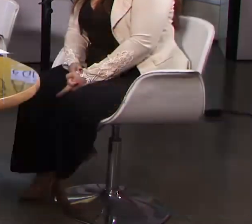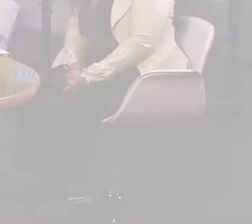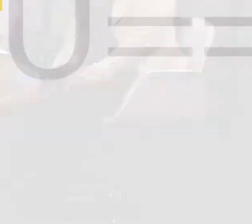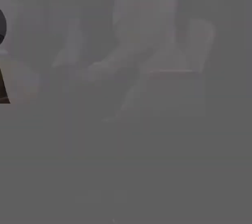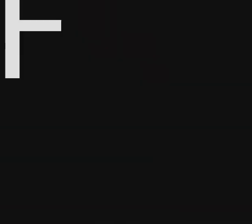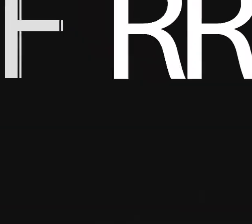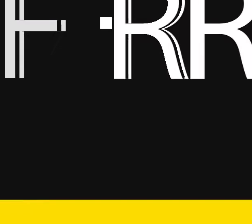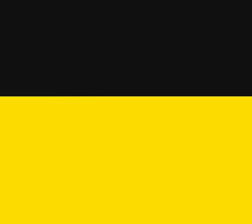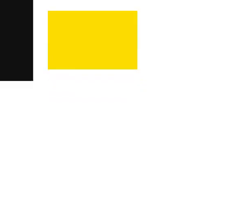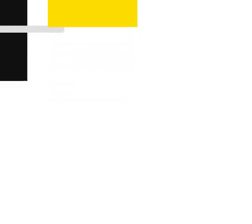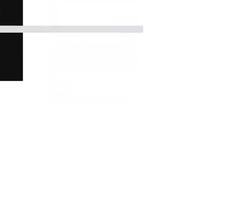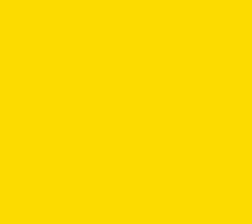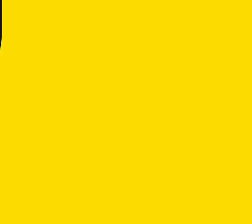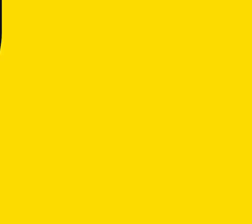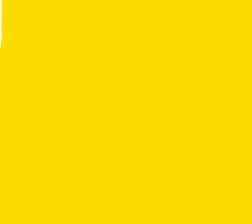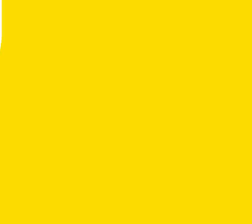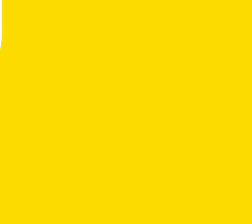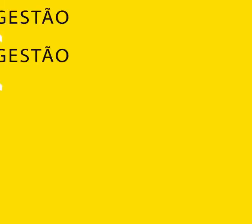pouco.